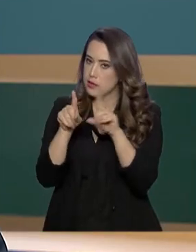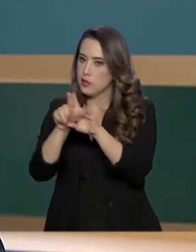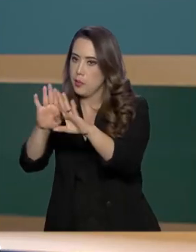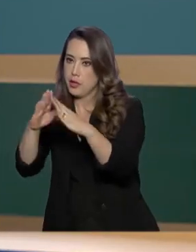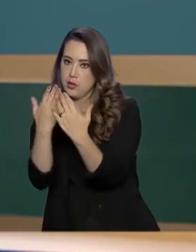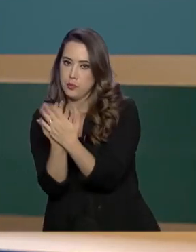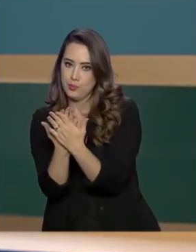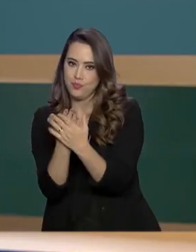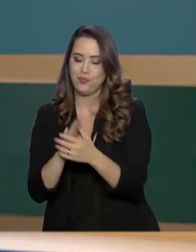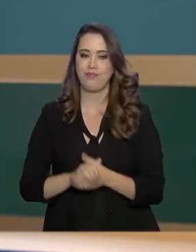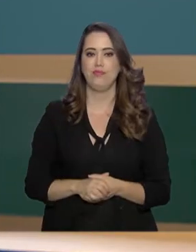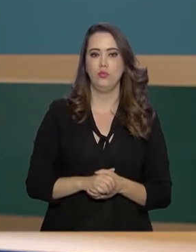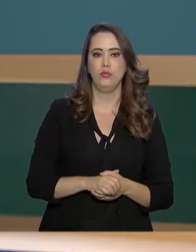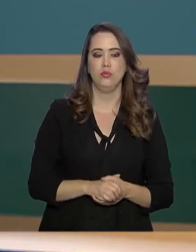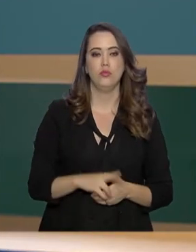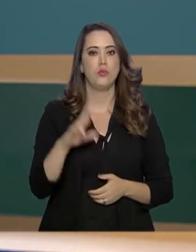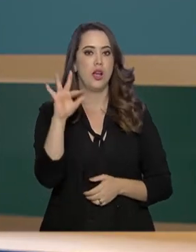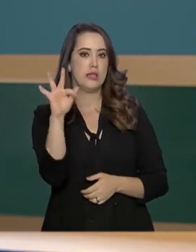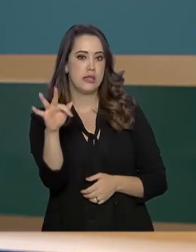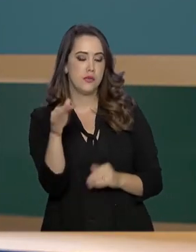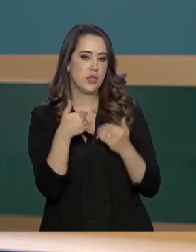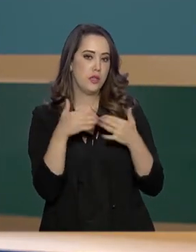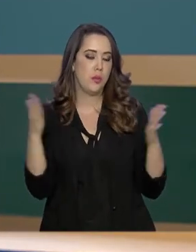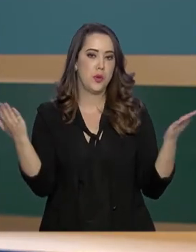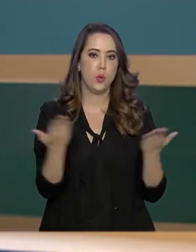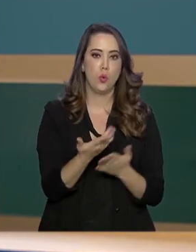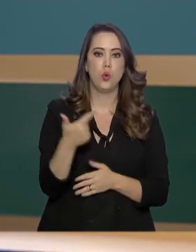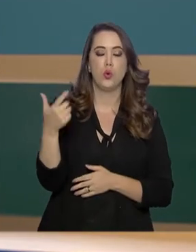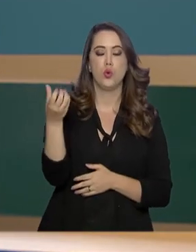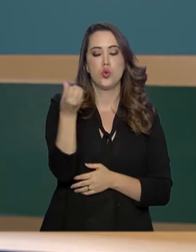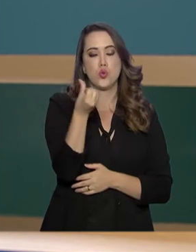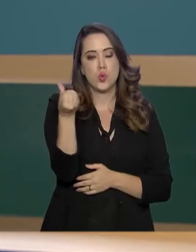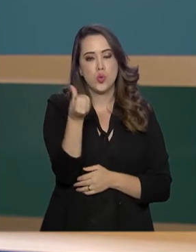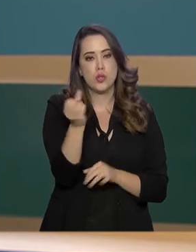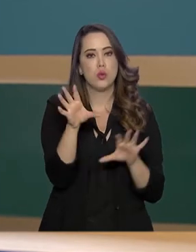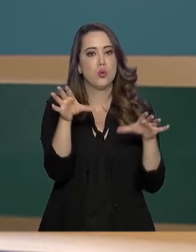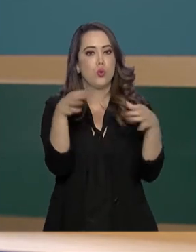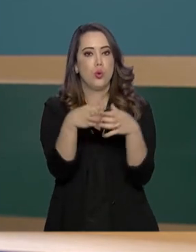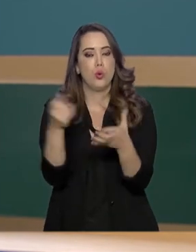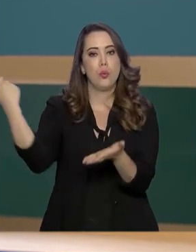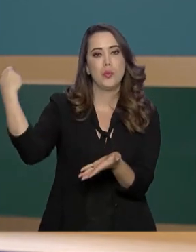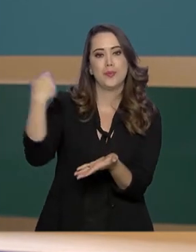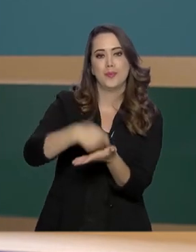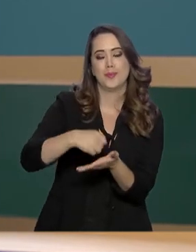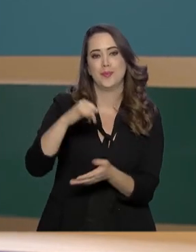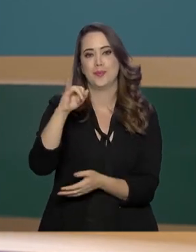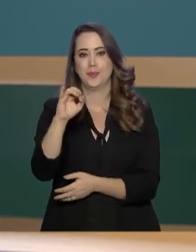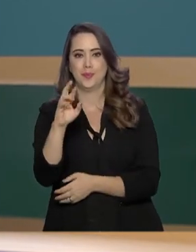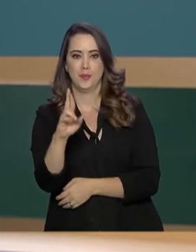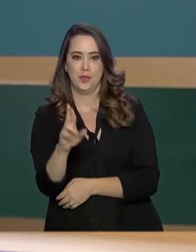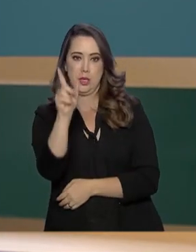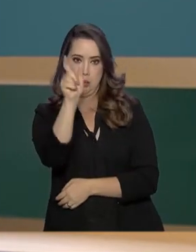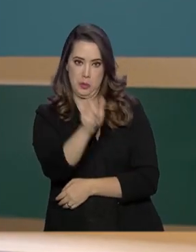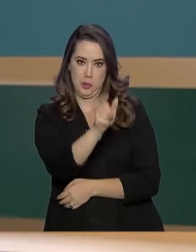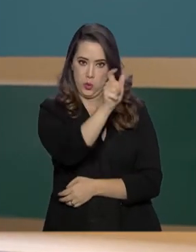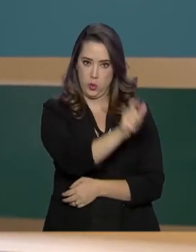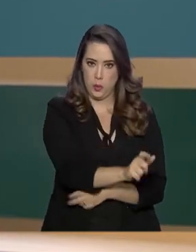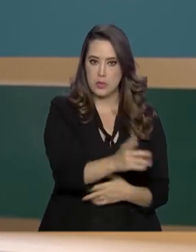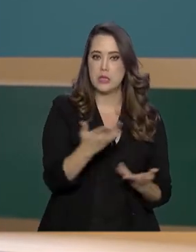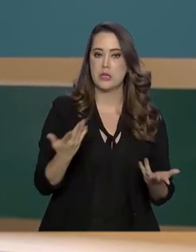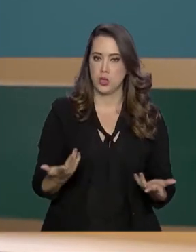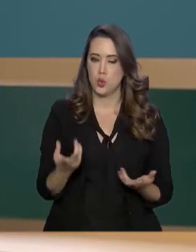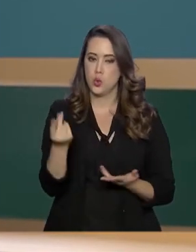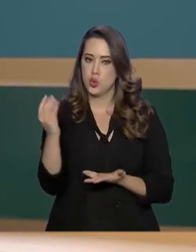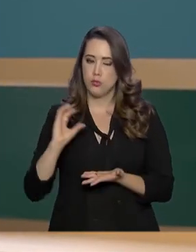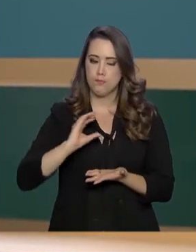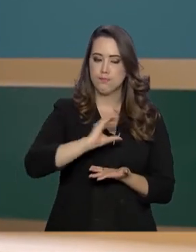A Receita Federal abriu hoje a consulta ao sexto lote de restituição do imposto de renda da pessoa física. O